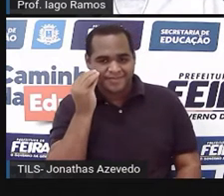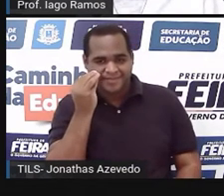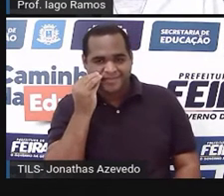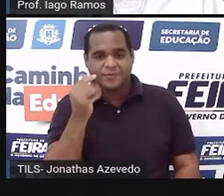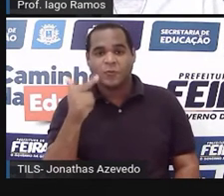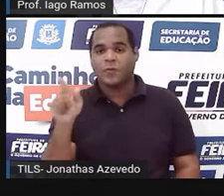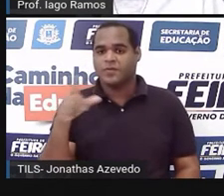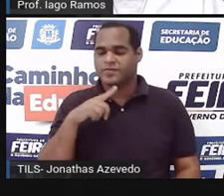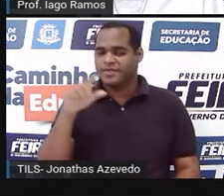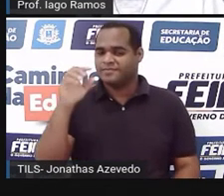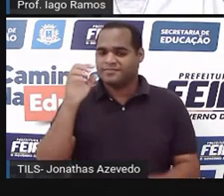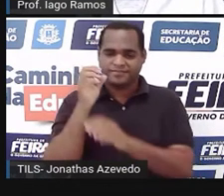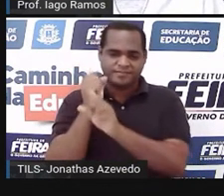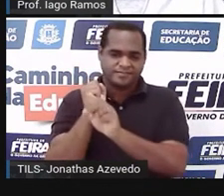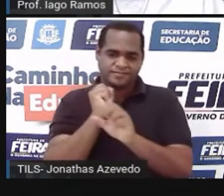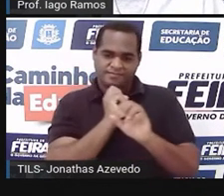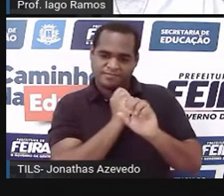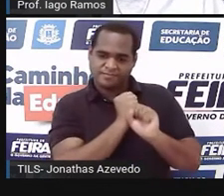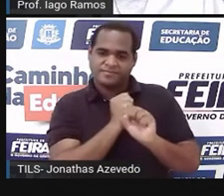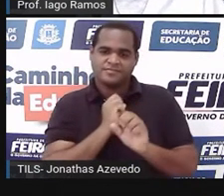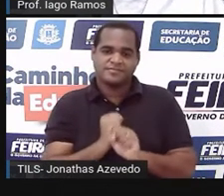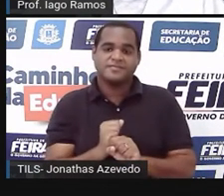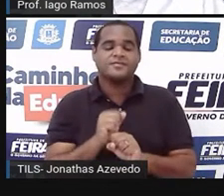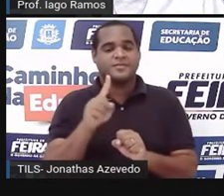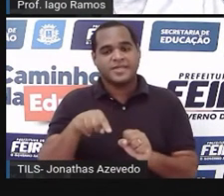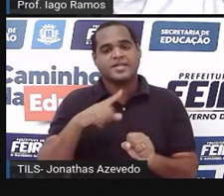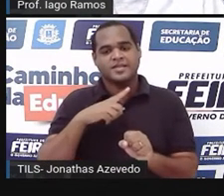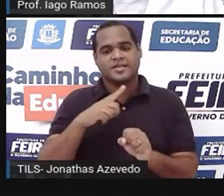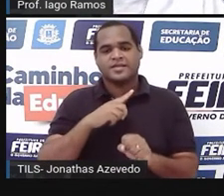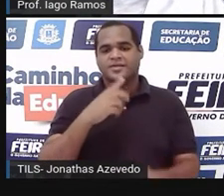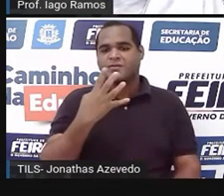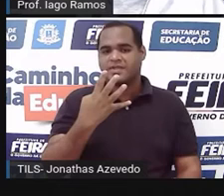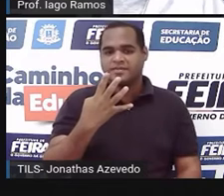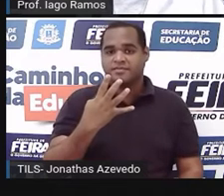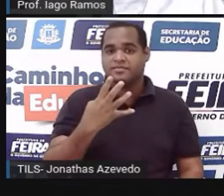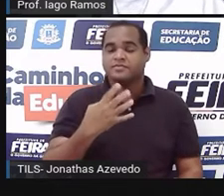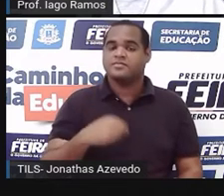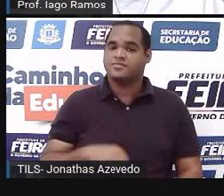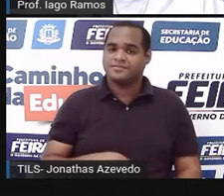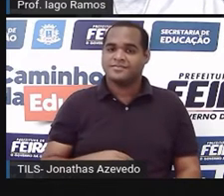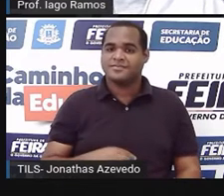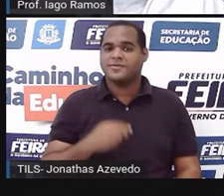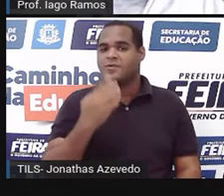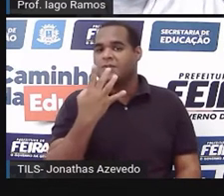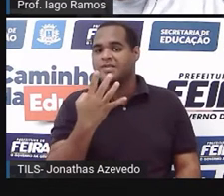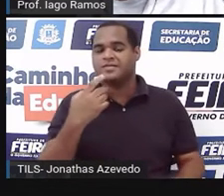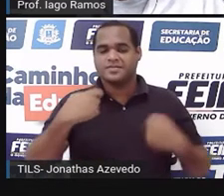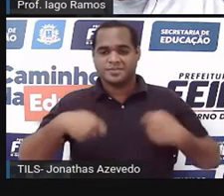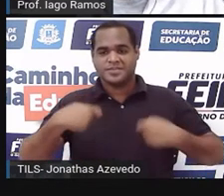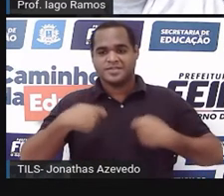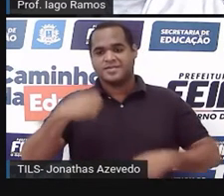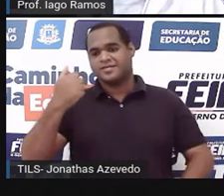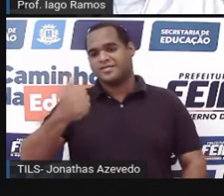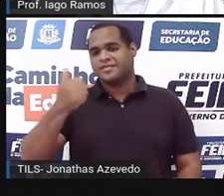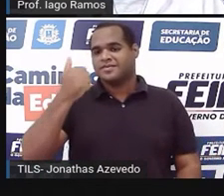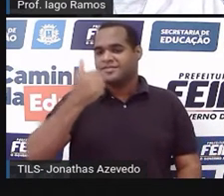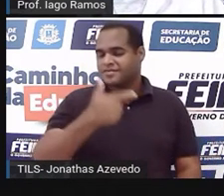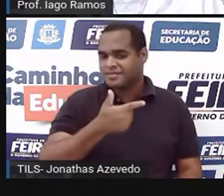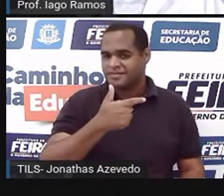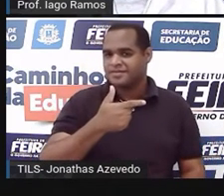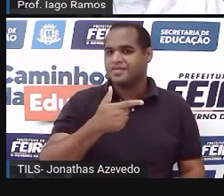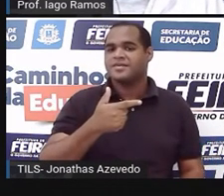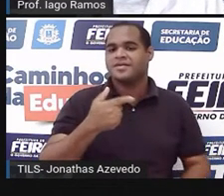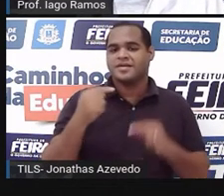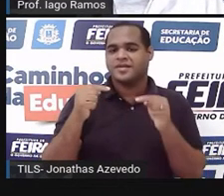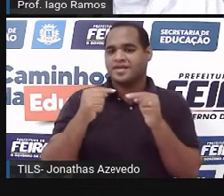dois lados. Vamos testar primeiro com o lado 4. 4 precisa ser maior do